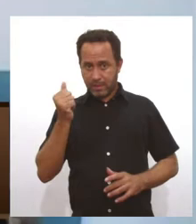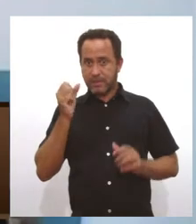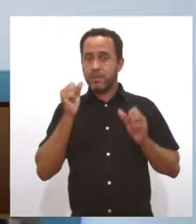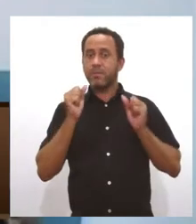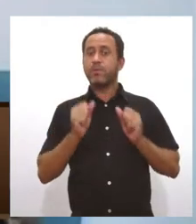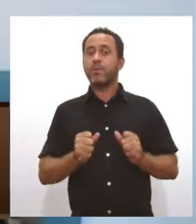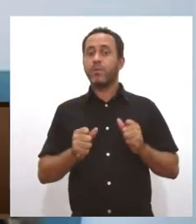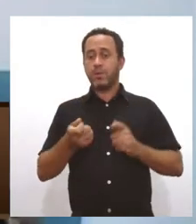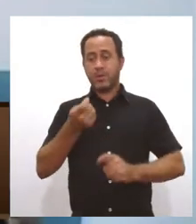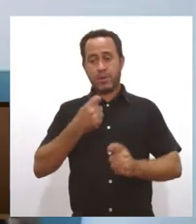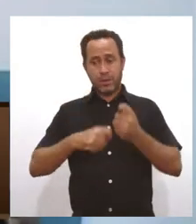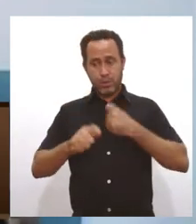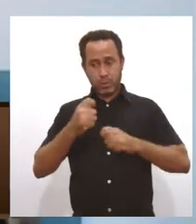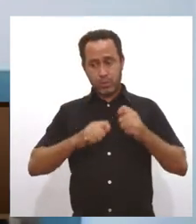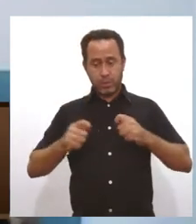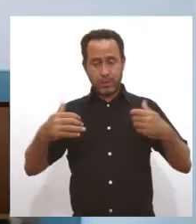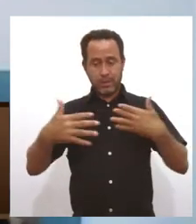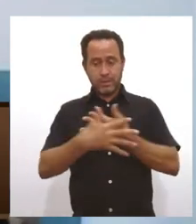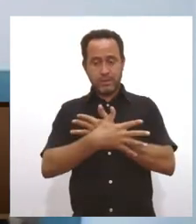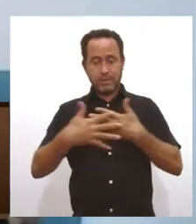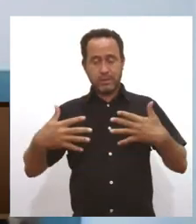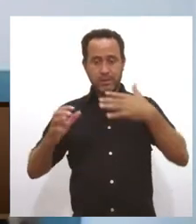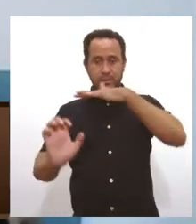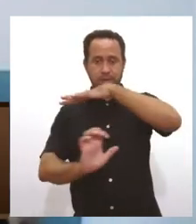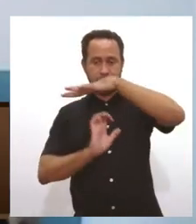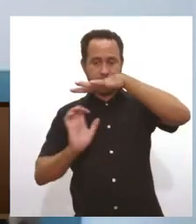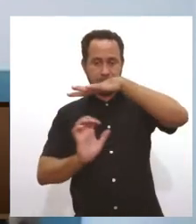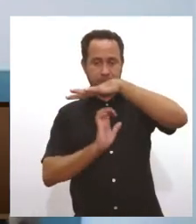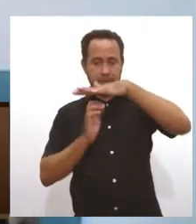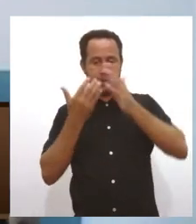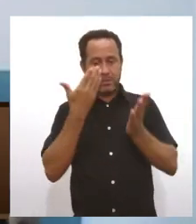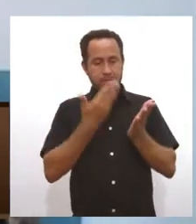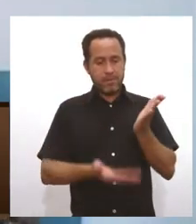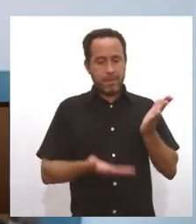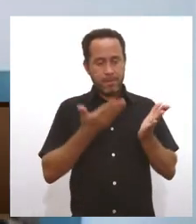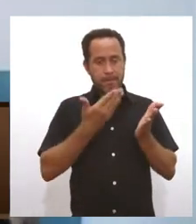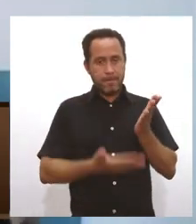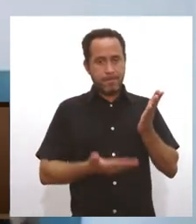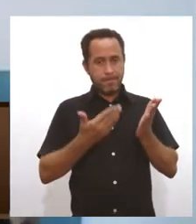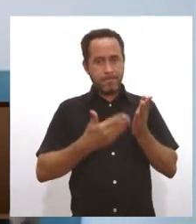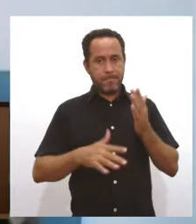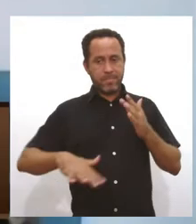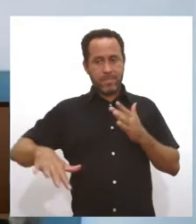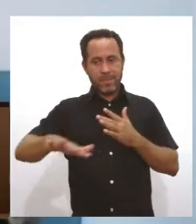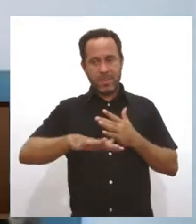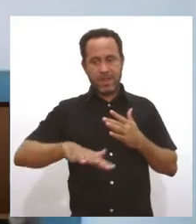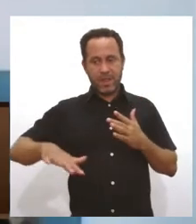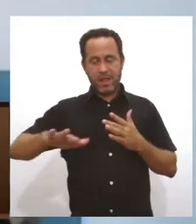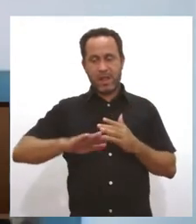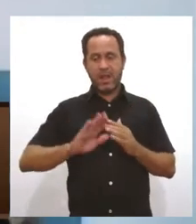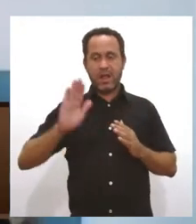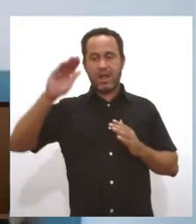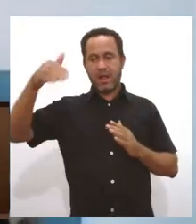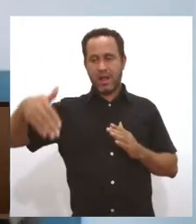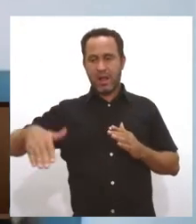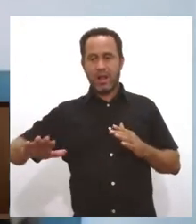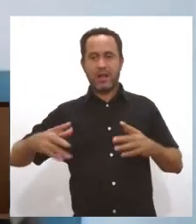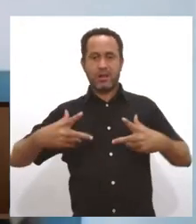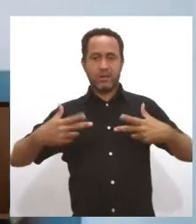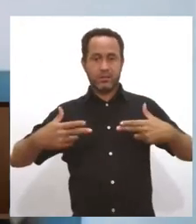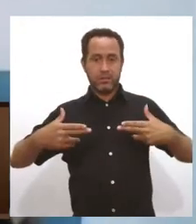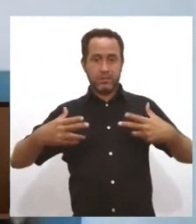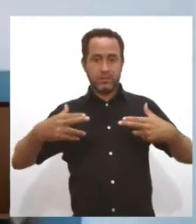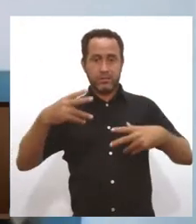econômico das grandes construtoras, a gente vem perdendo aí grandes áreas de dunas, de manguezal, né?